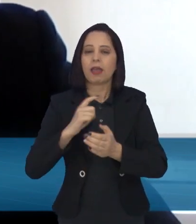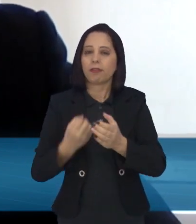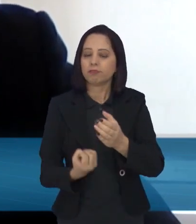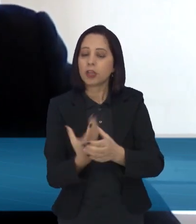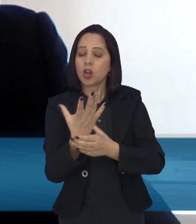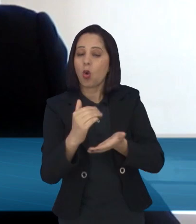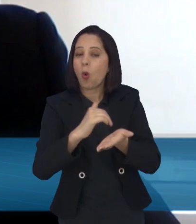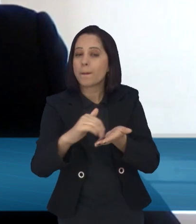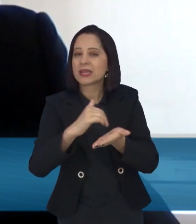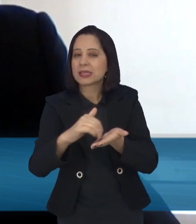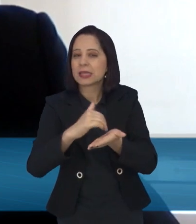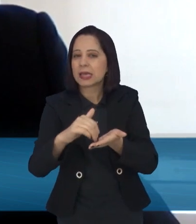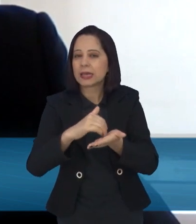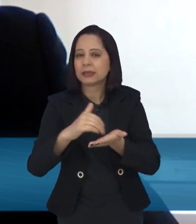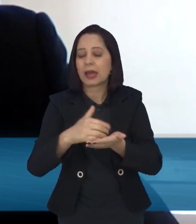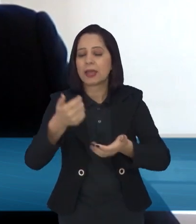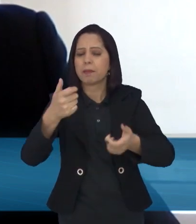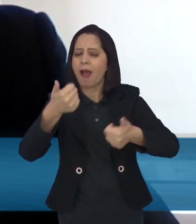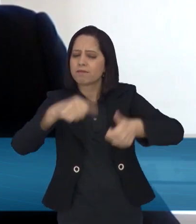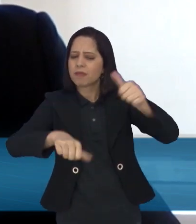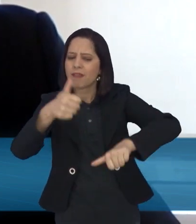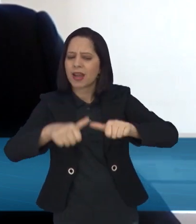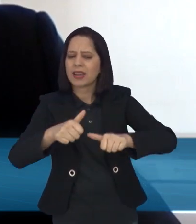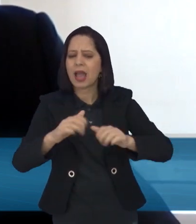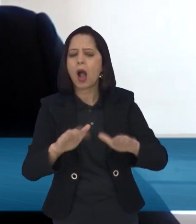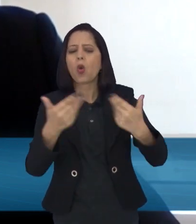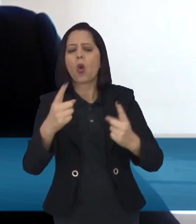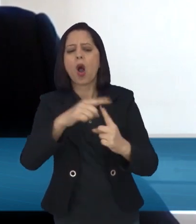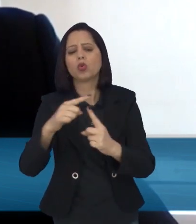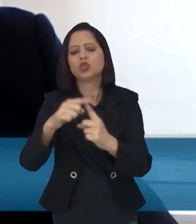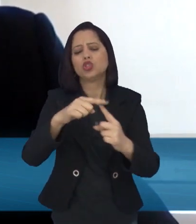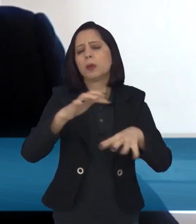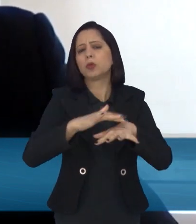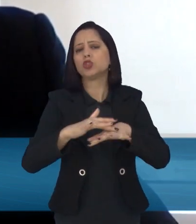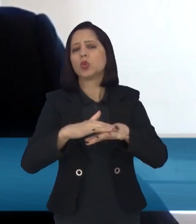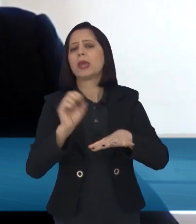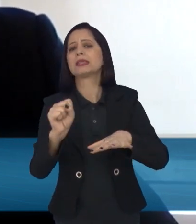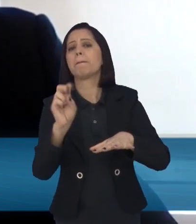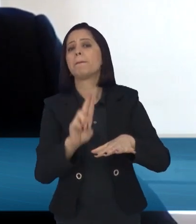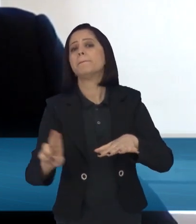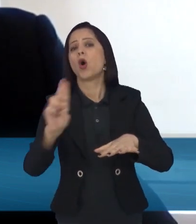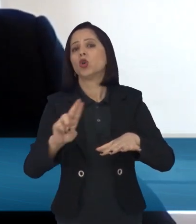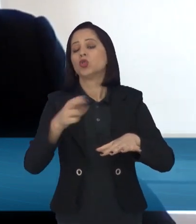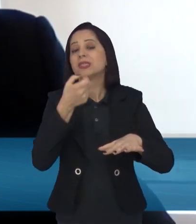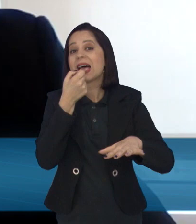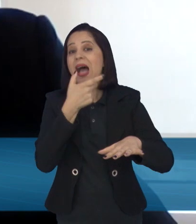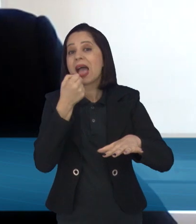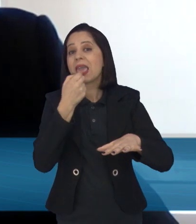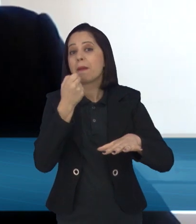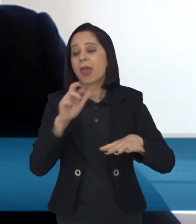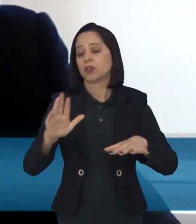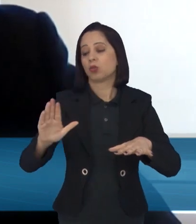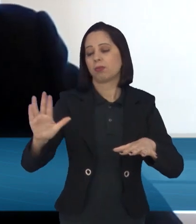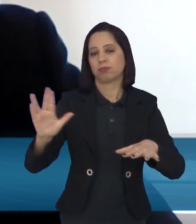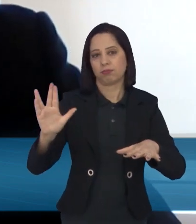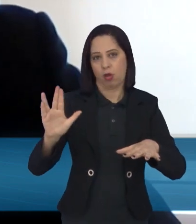doenças estariam abarcadas pelo fornecimento gratuito pelo SUS em São Paulo.